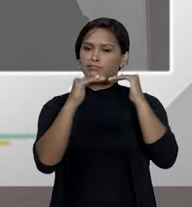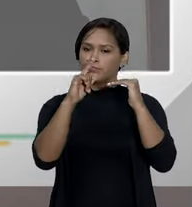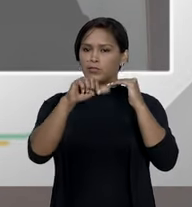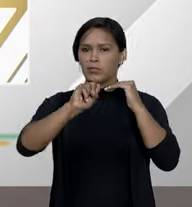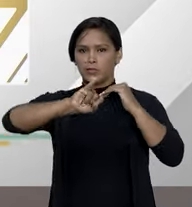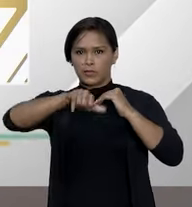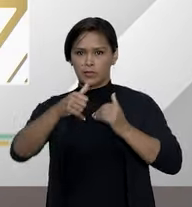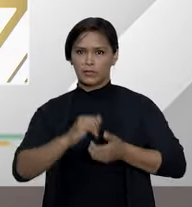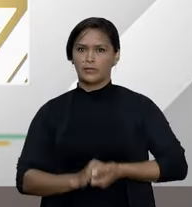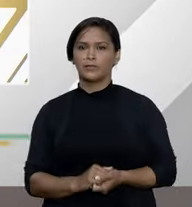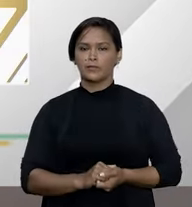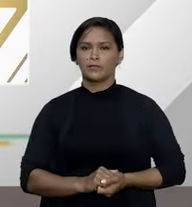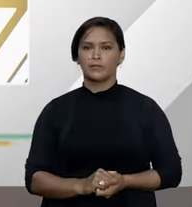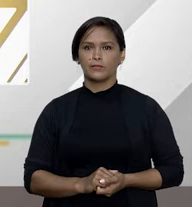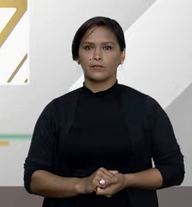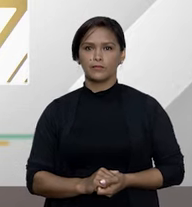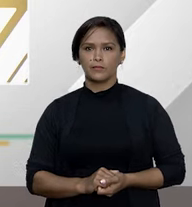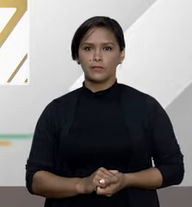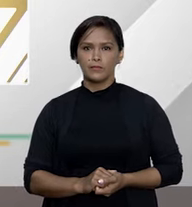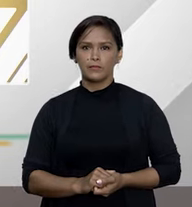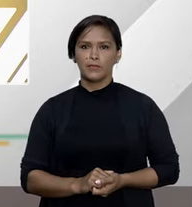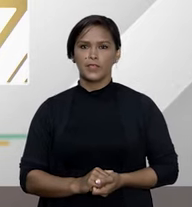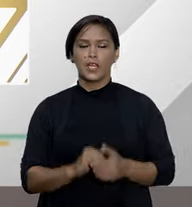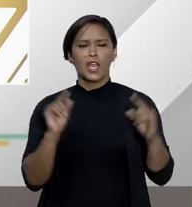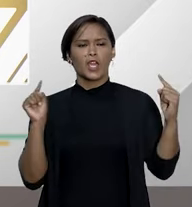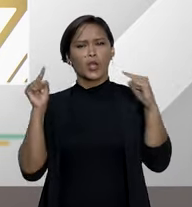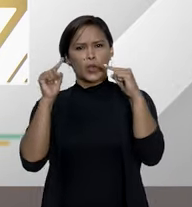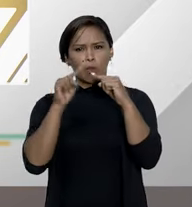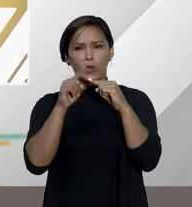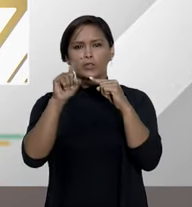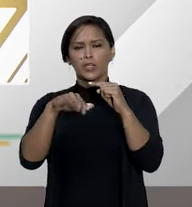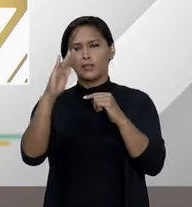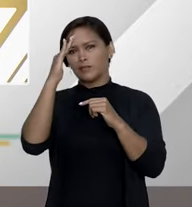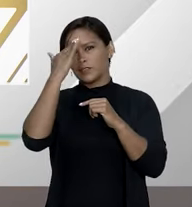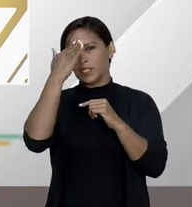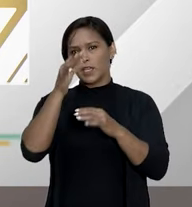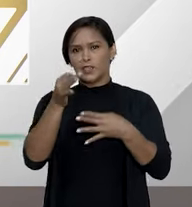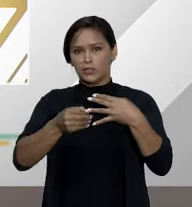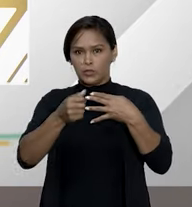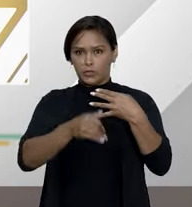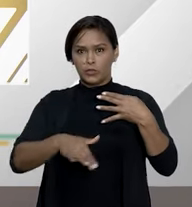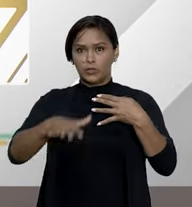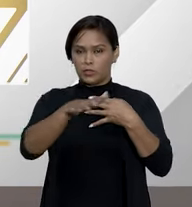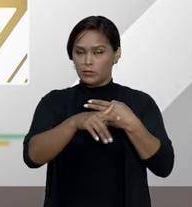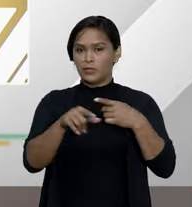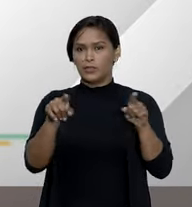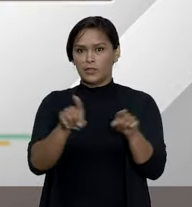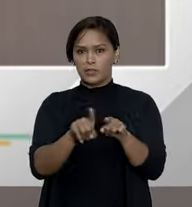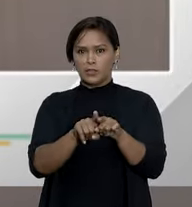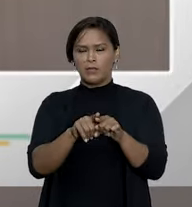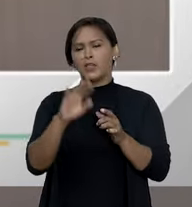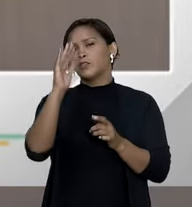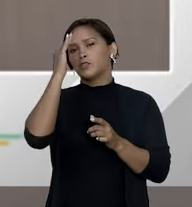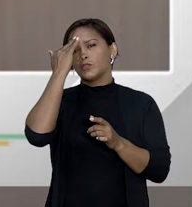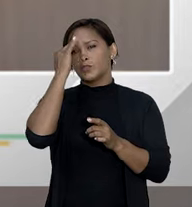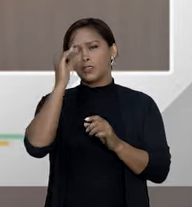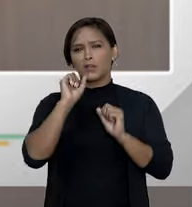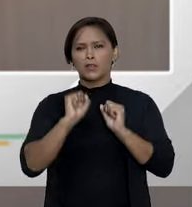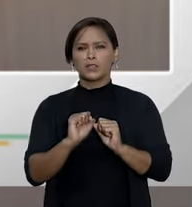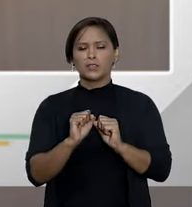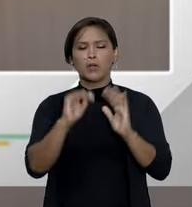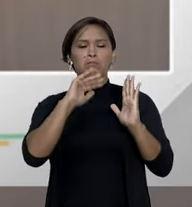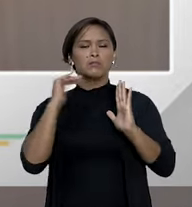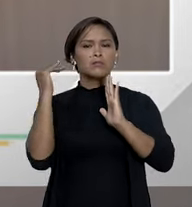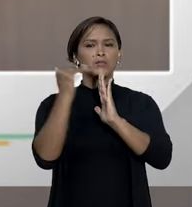STJ tem um consolidado esse entendimento da sua jurisprudência no sentido da não